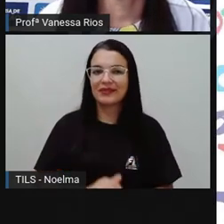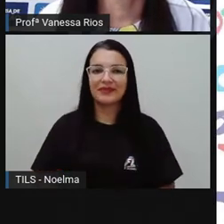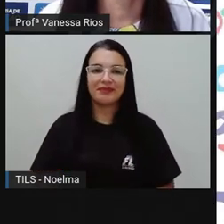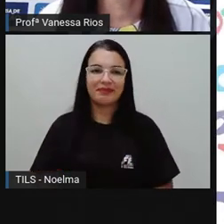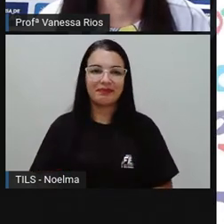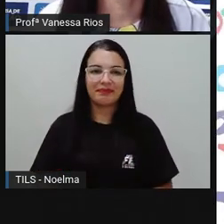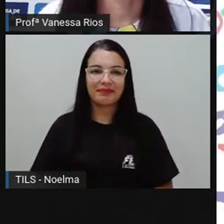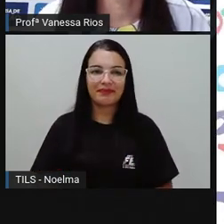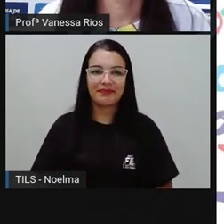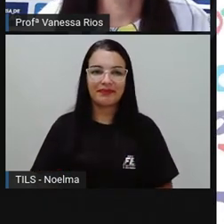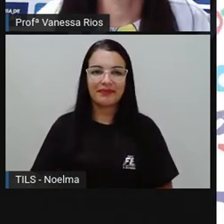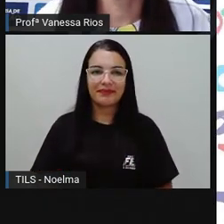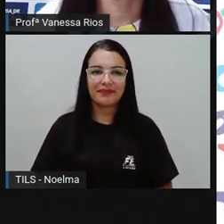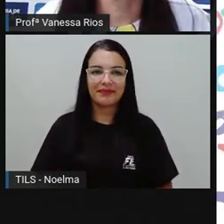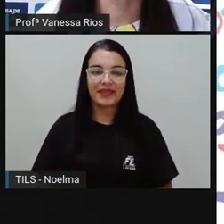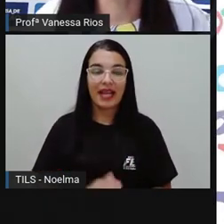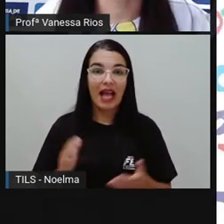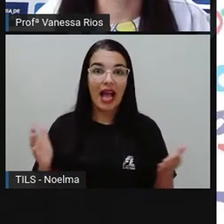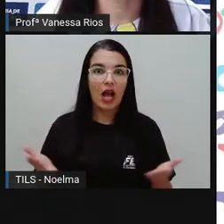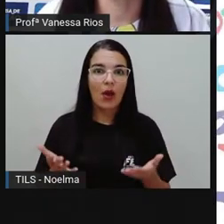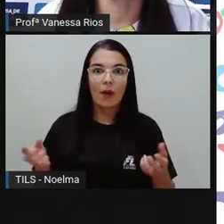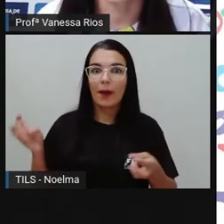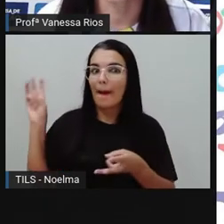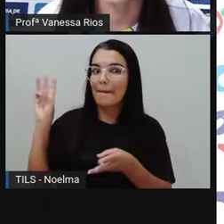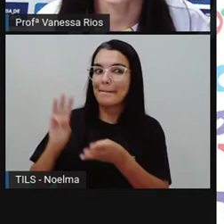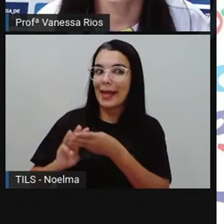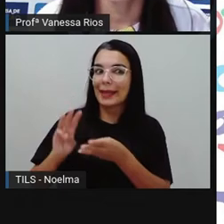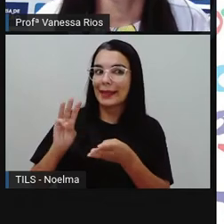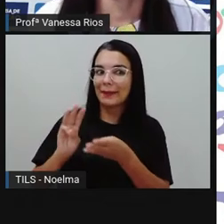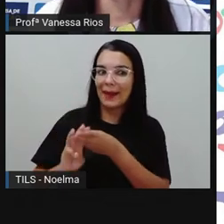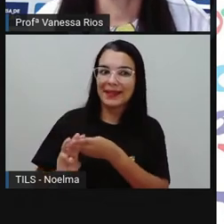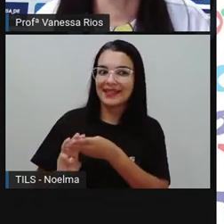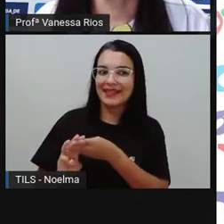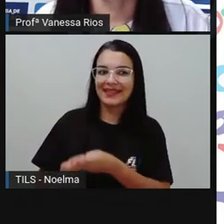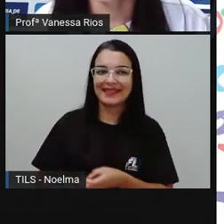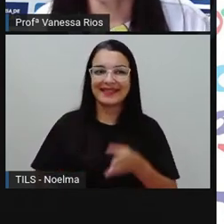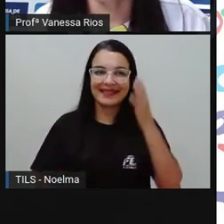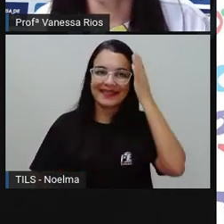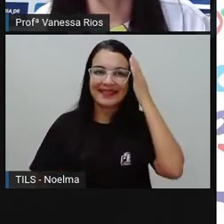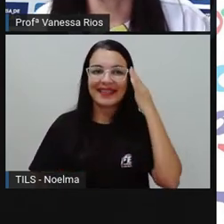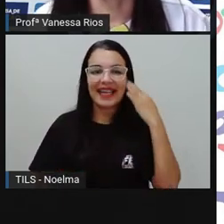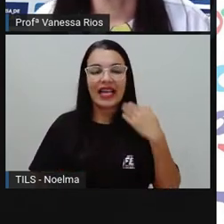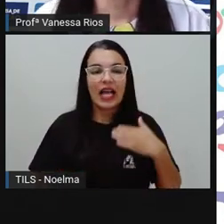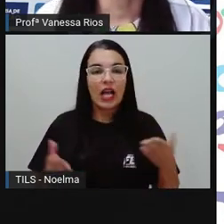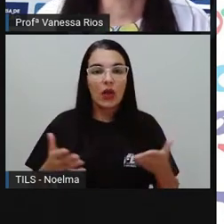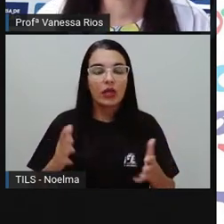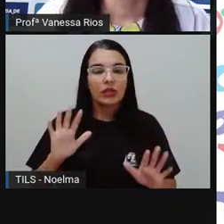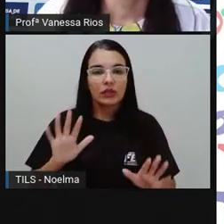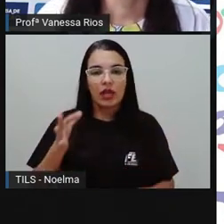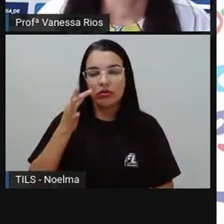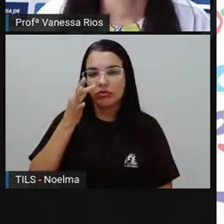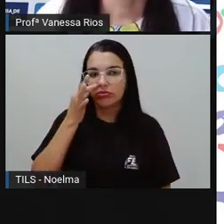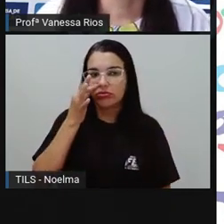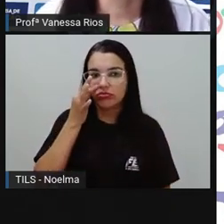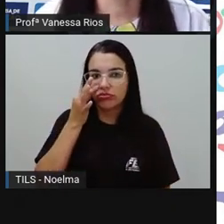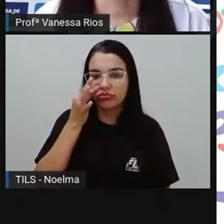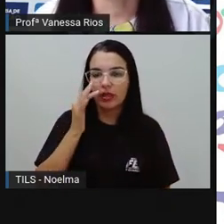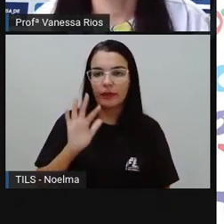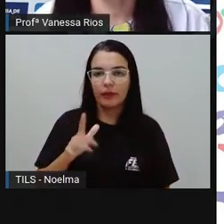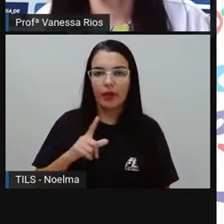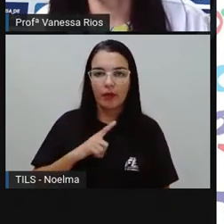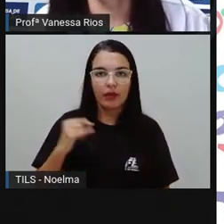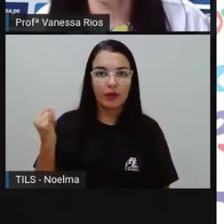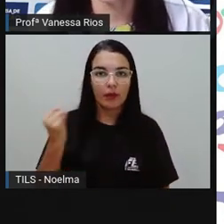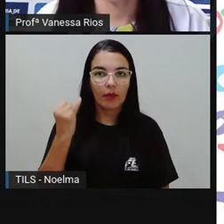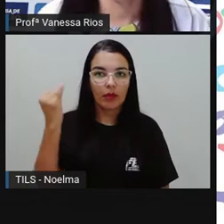Para dar continuidade, a gente entra agora em matemática. E aí, a gente já observou, não é? Um fator muito